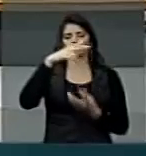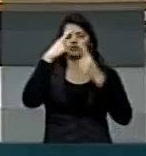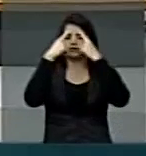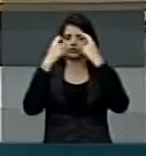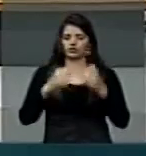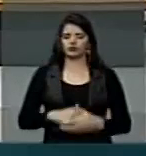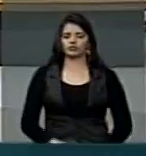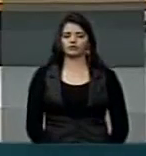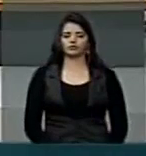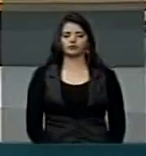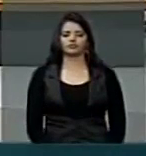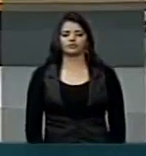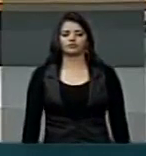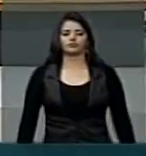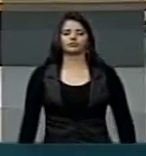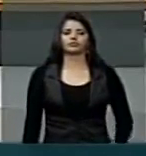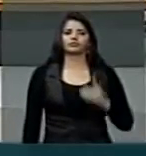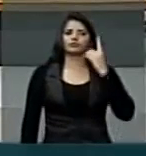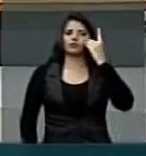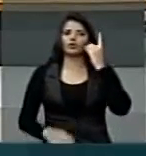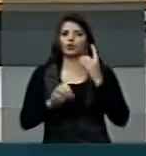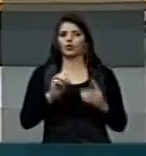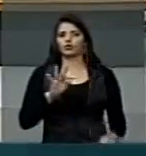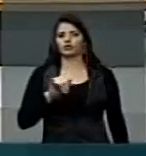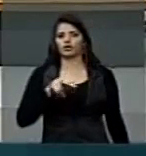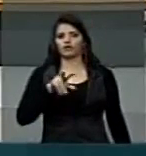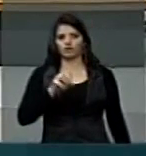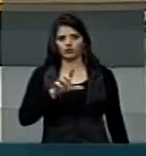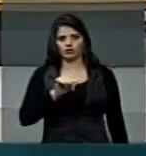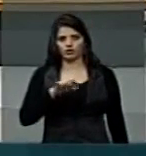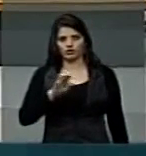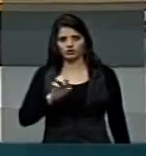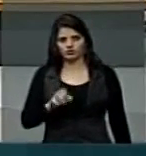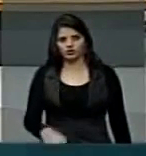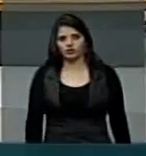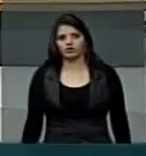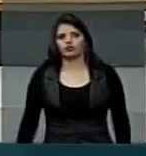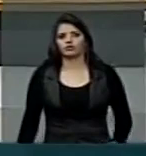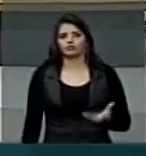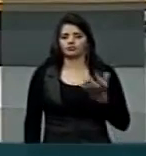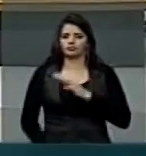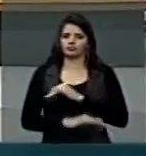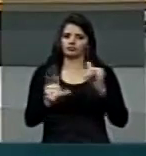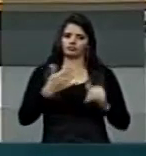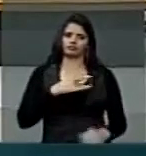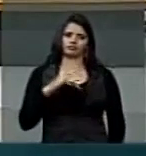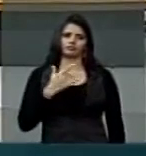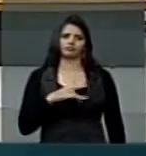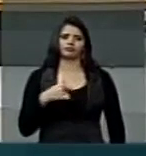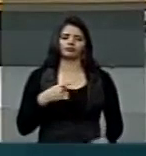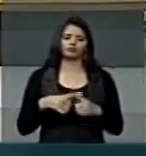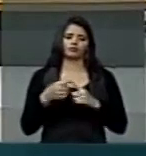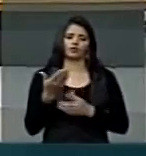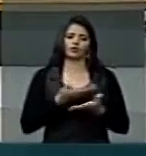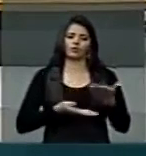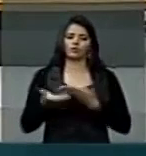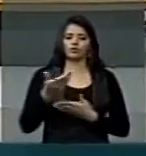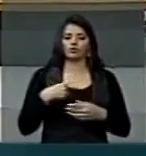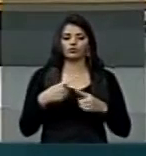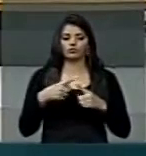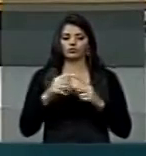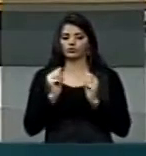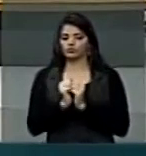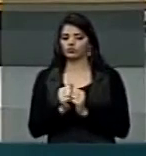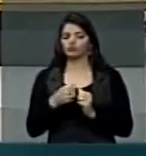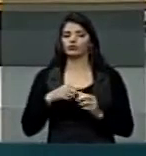Solicito ampla divulgação. Deputado Otávio Leite. Senhor presidente, eu queria expressar o meu lamento de ter compartilhado ontem